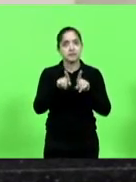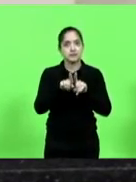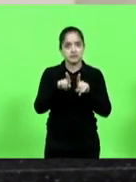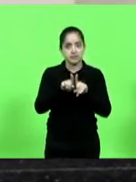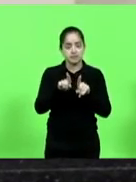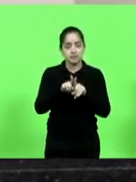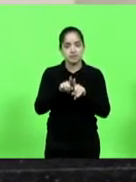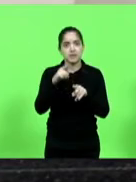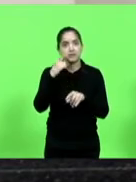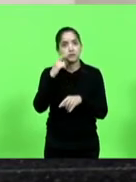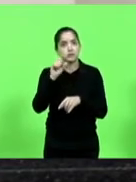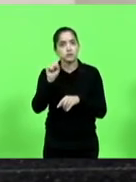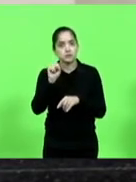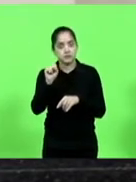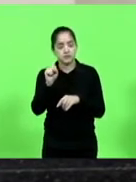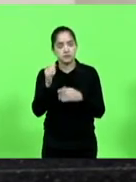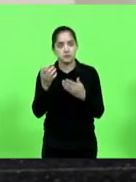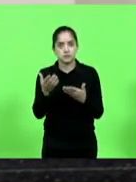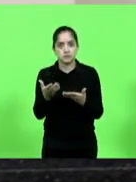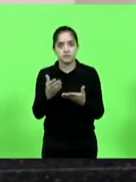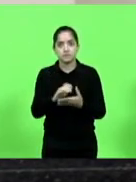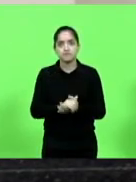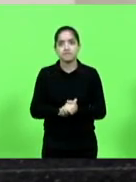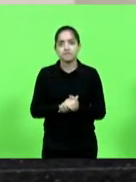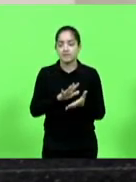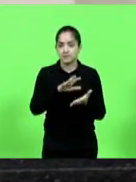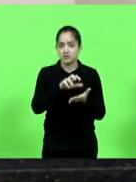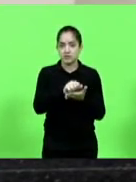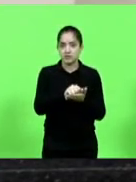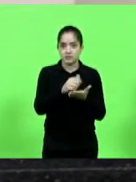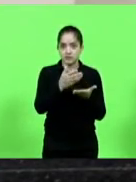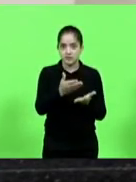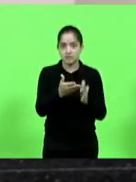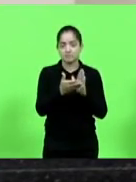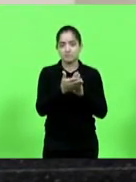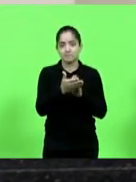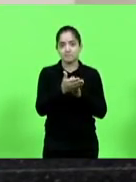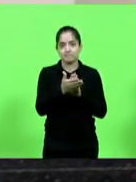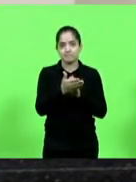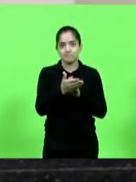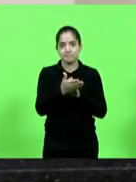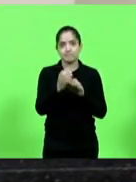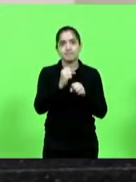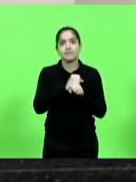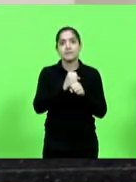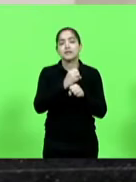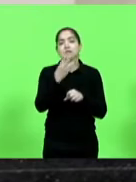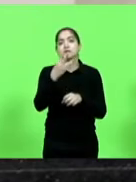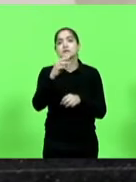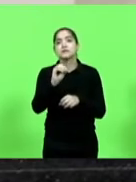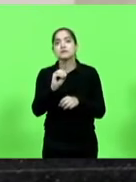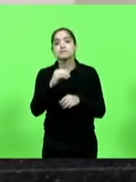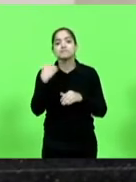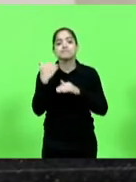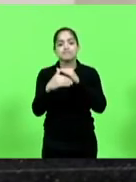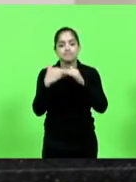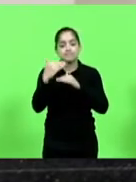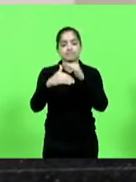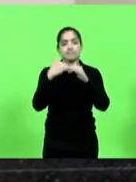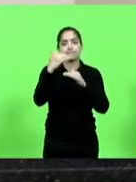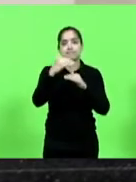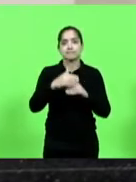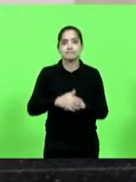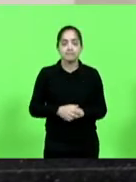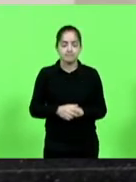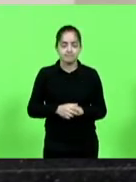sucesso que é, eu quero deixar registrado aqui os parabéns pelos 30 anos de desenvolvimento por Santa Catarina.